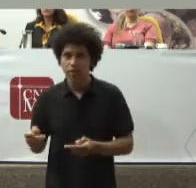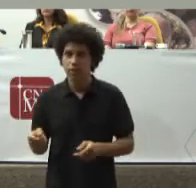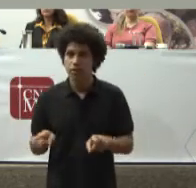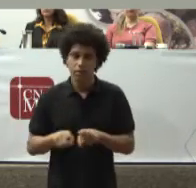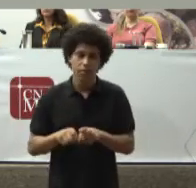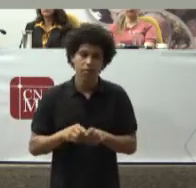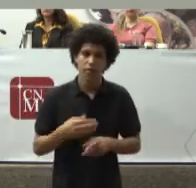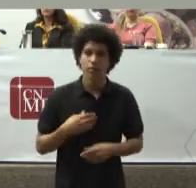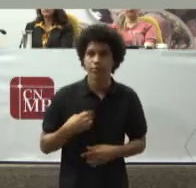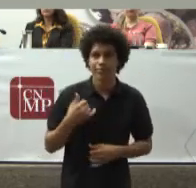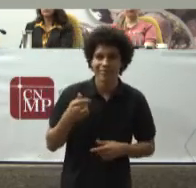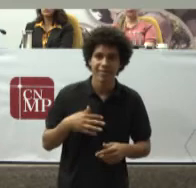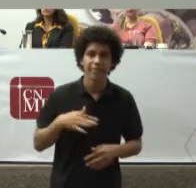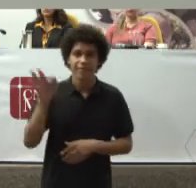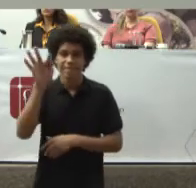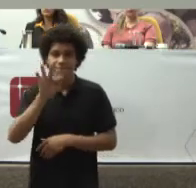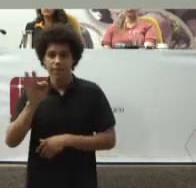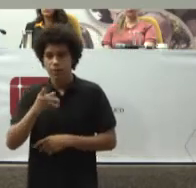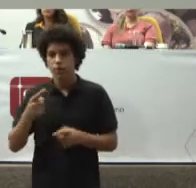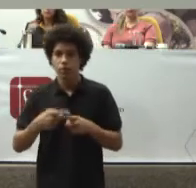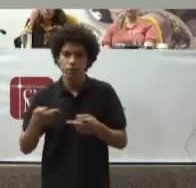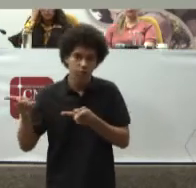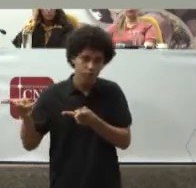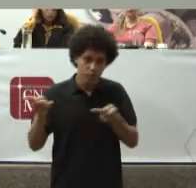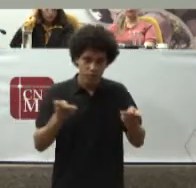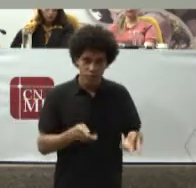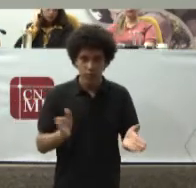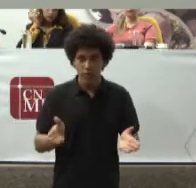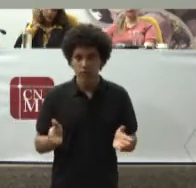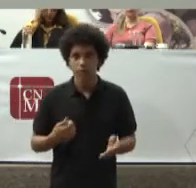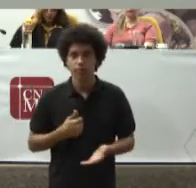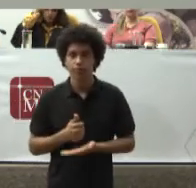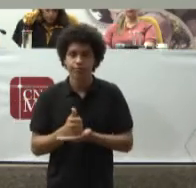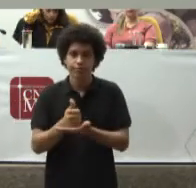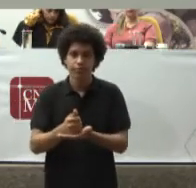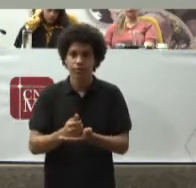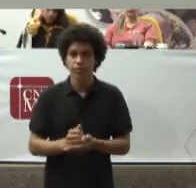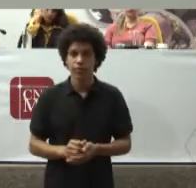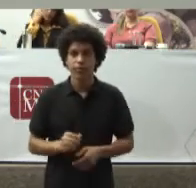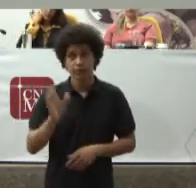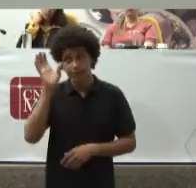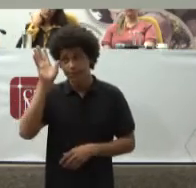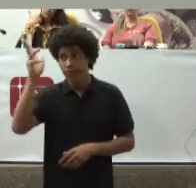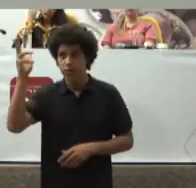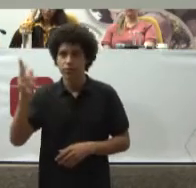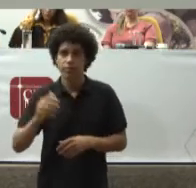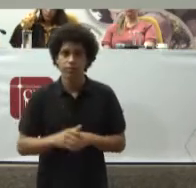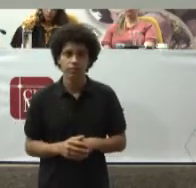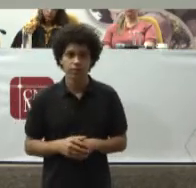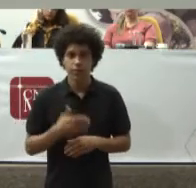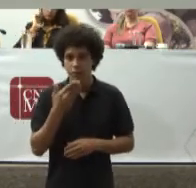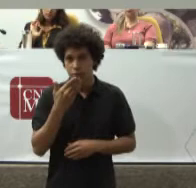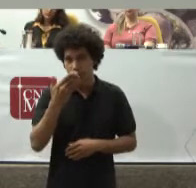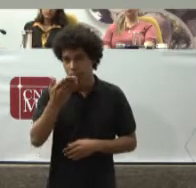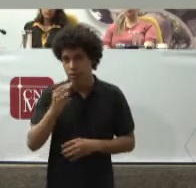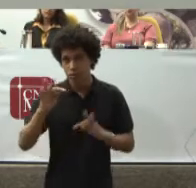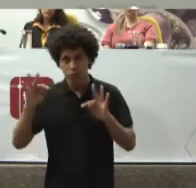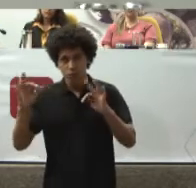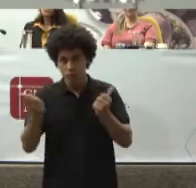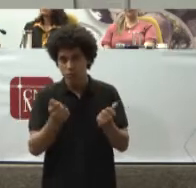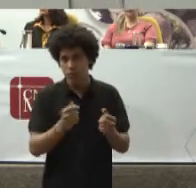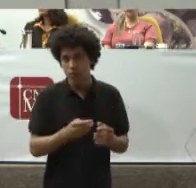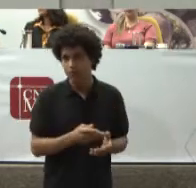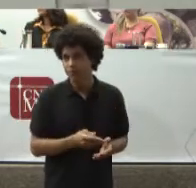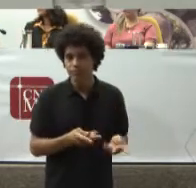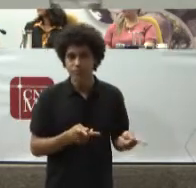Feliz Que tenham vindo Para participar Dessas reflexões Peço a todos Uma licença Muito